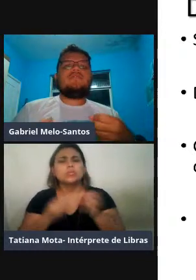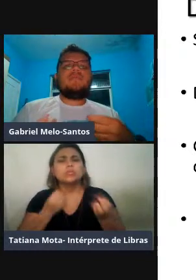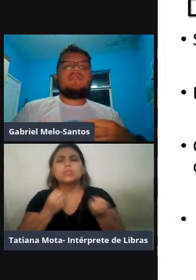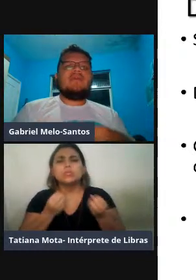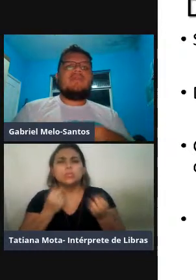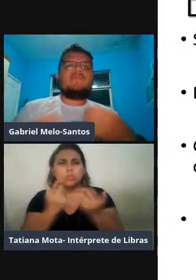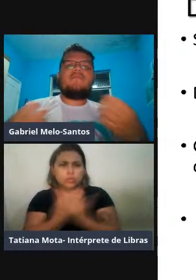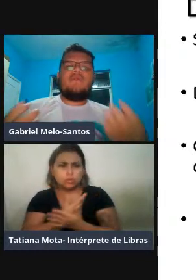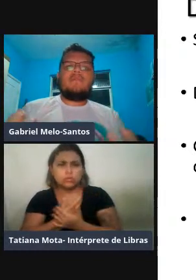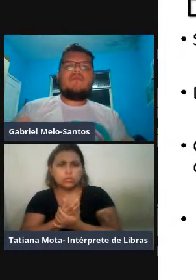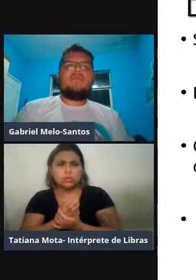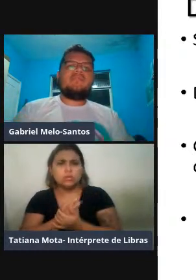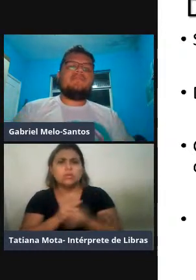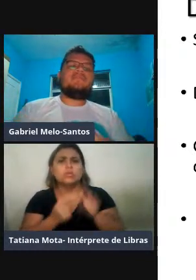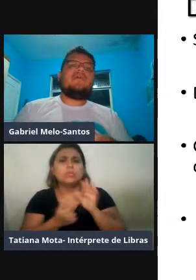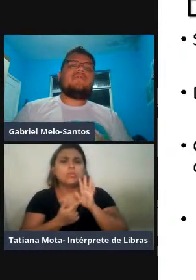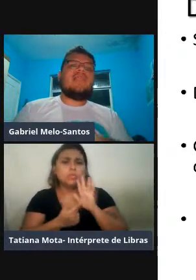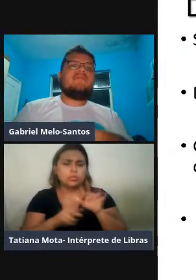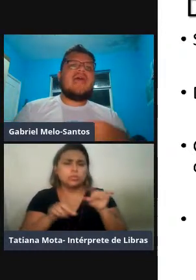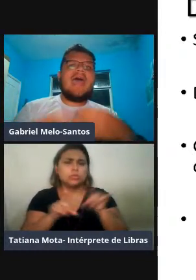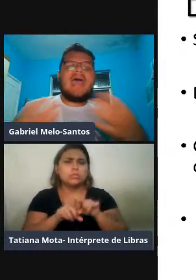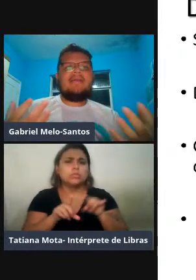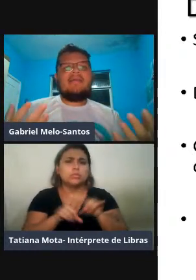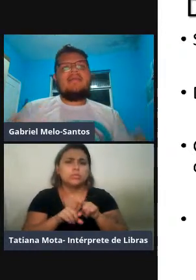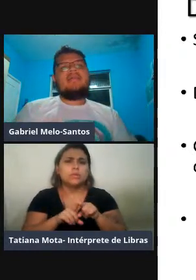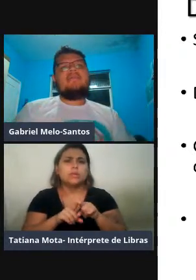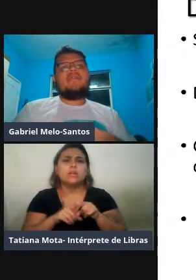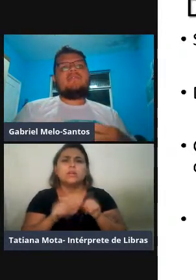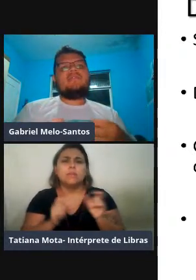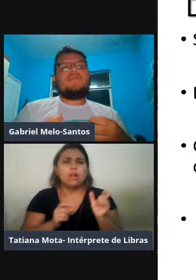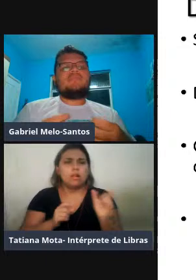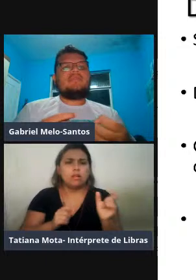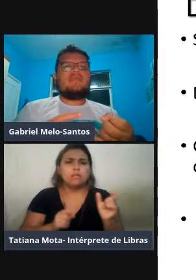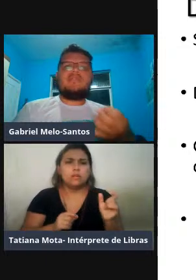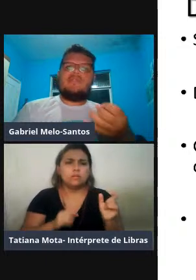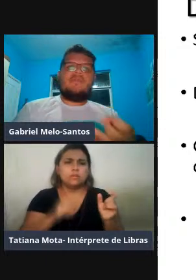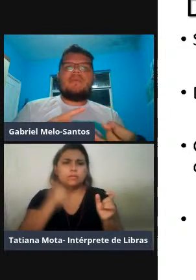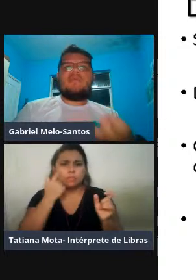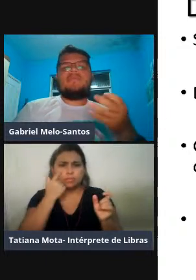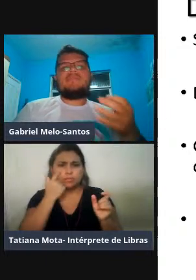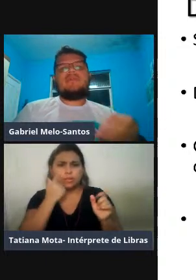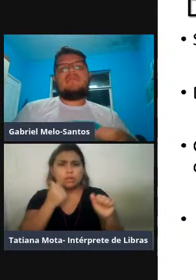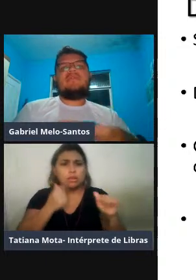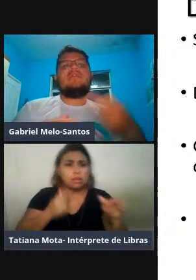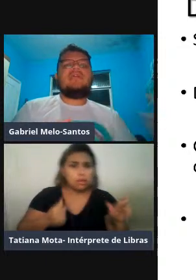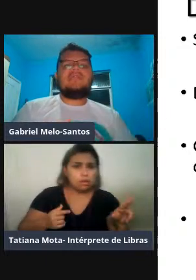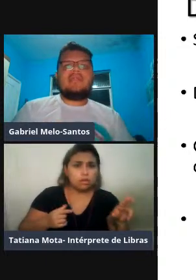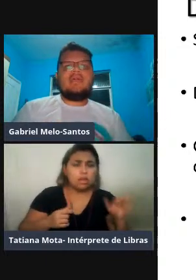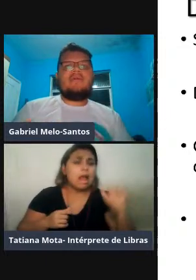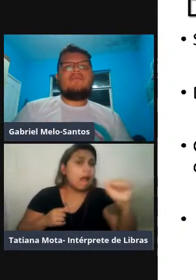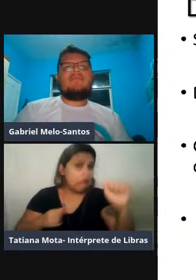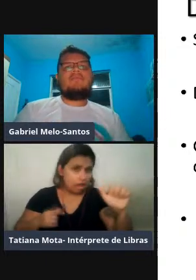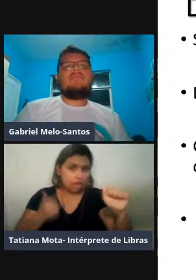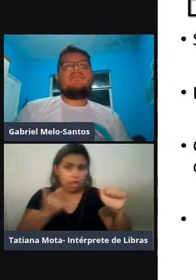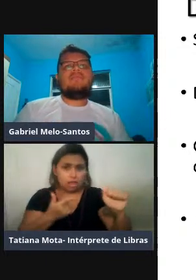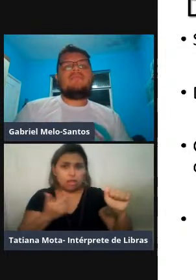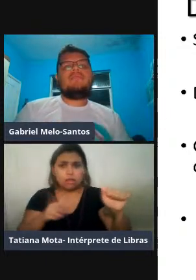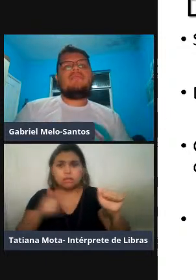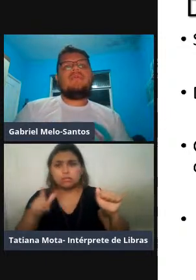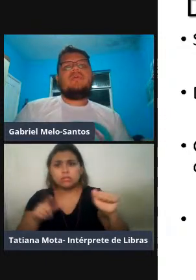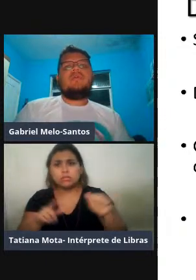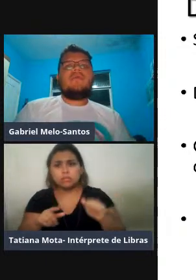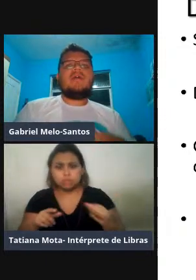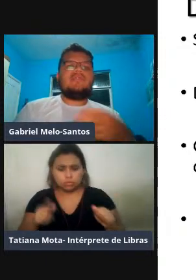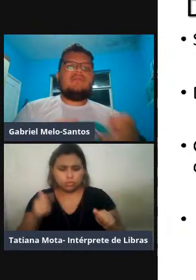Esses sons podem ter a mesma forma como, por exemplo, a palavra A, que pra gente pode ser um artigo ou uma preposição e em inglês ela é um